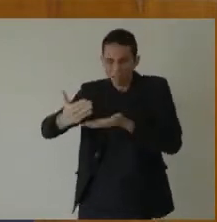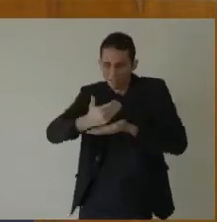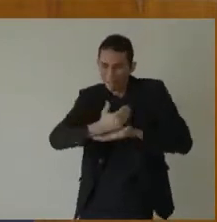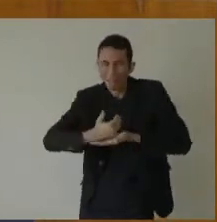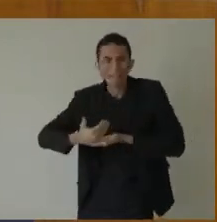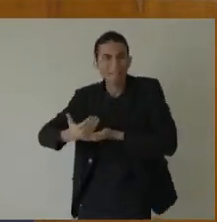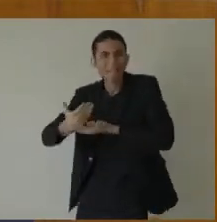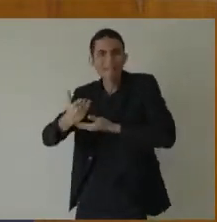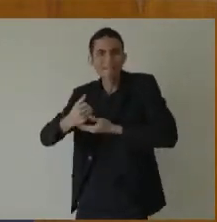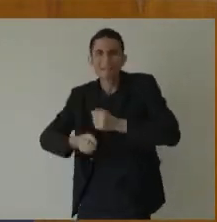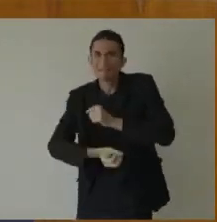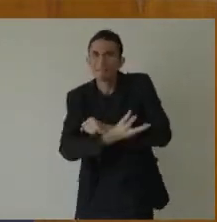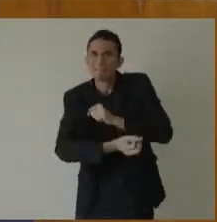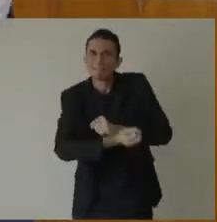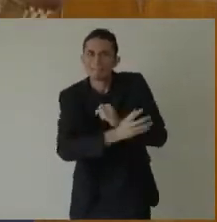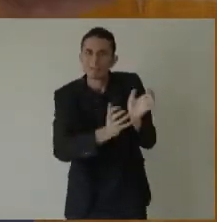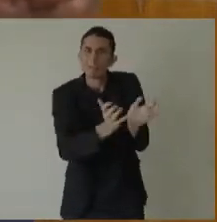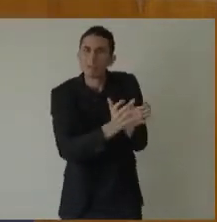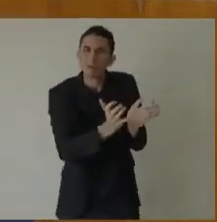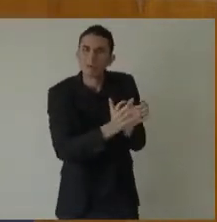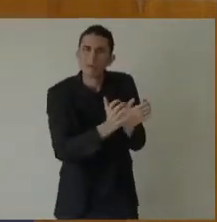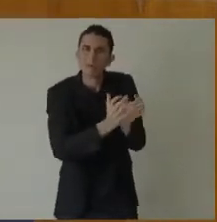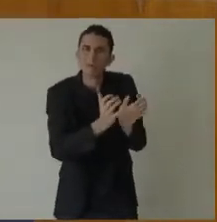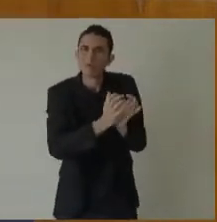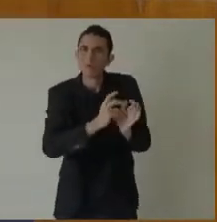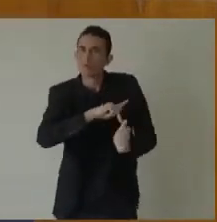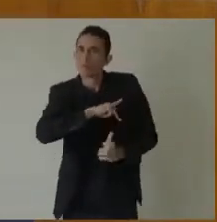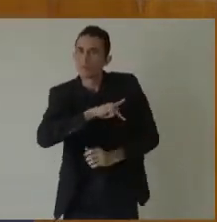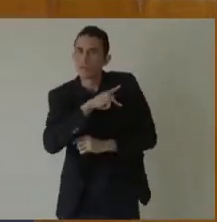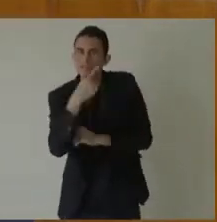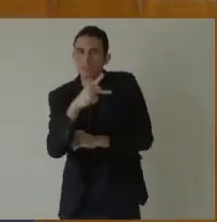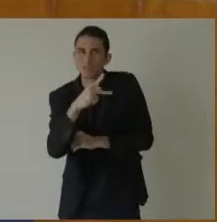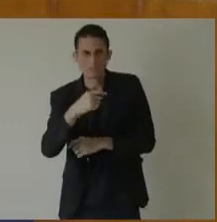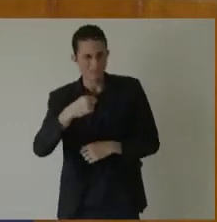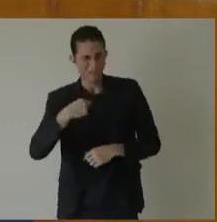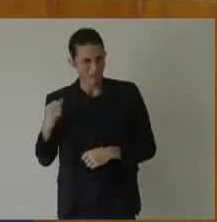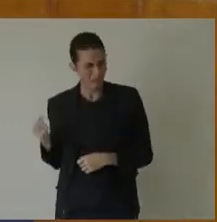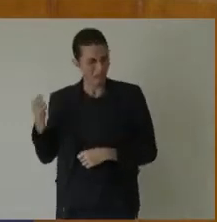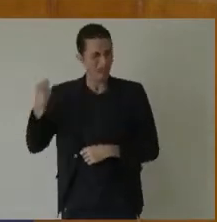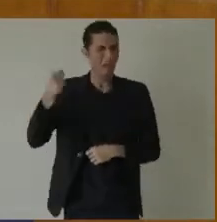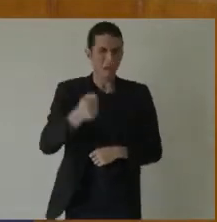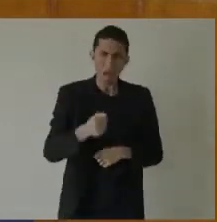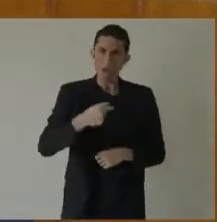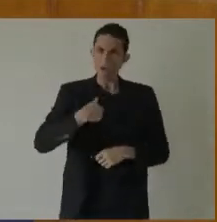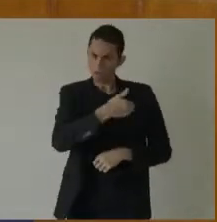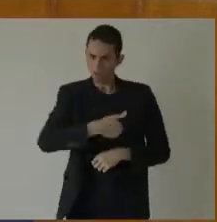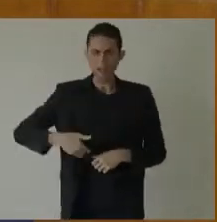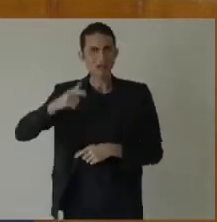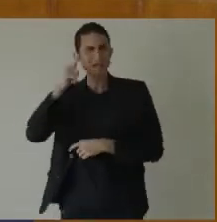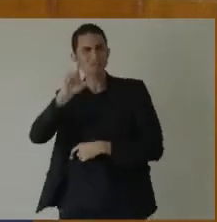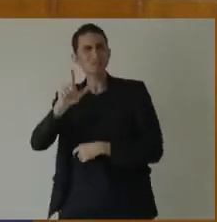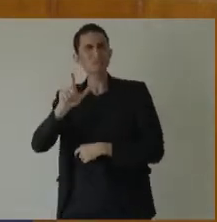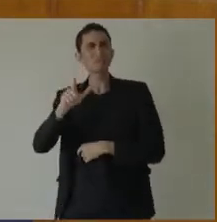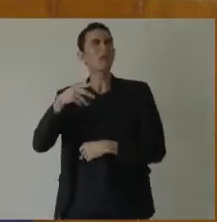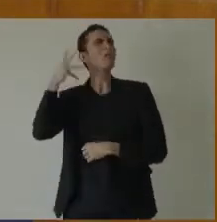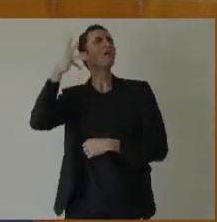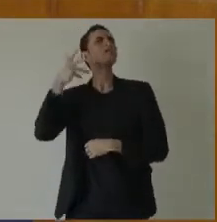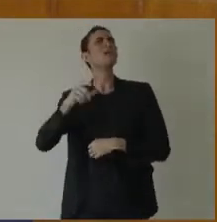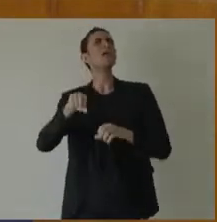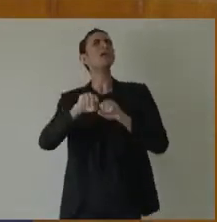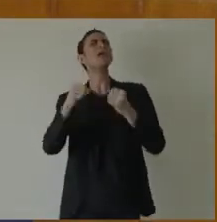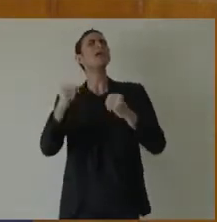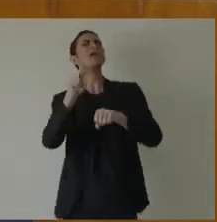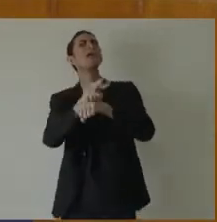eu vou fazer diferente, vou fazer uma auditoria e vou pegar o restante do dinheiro, se deixar,